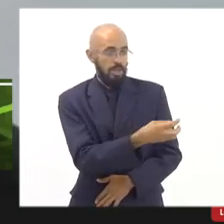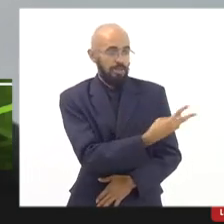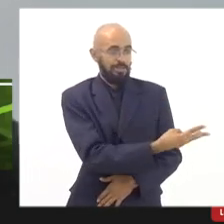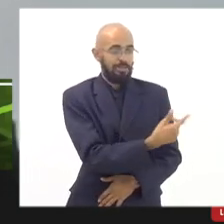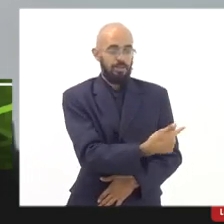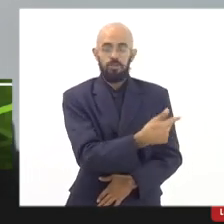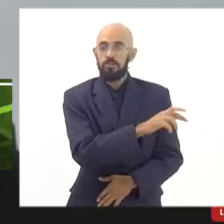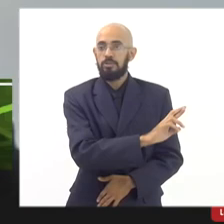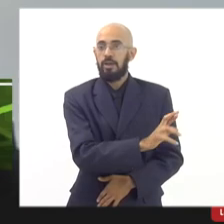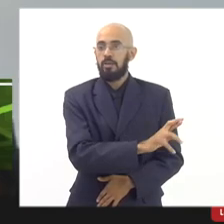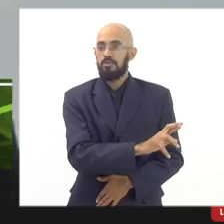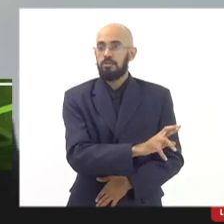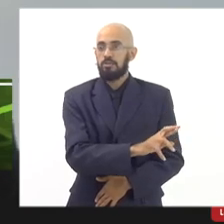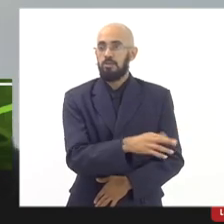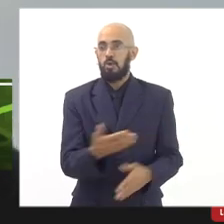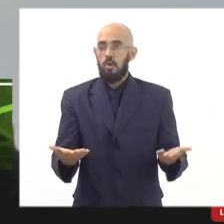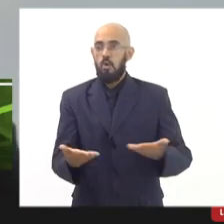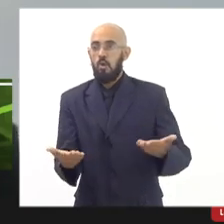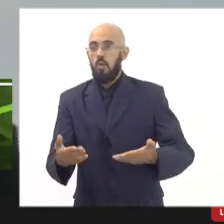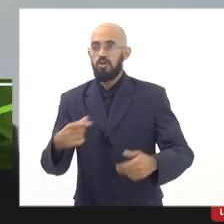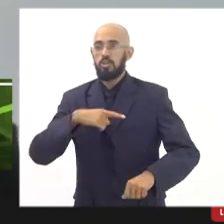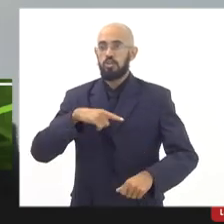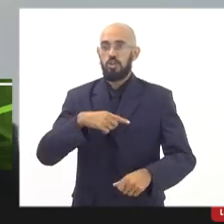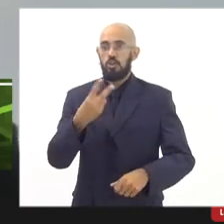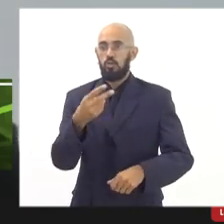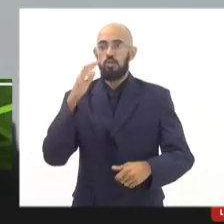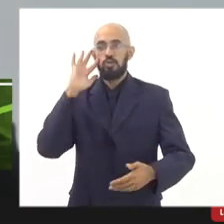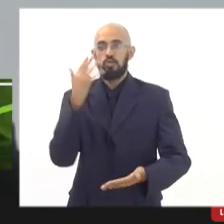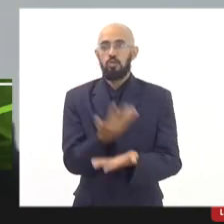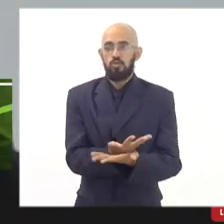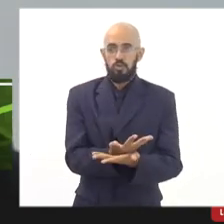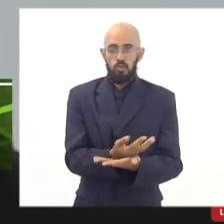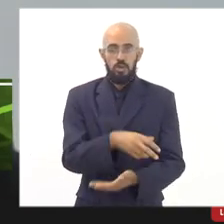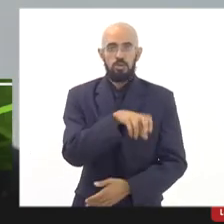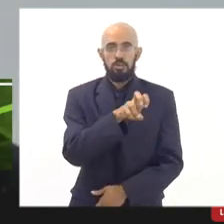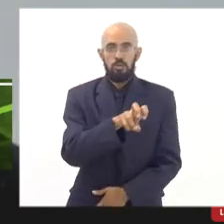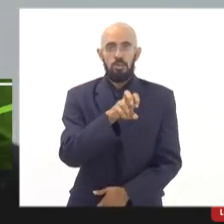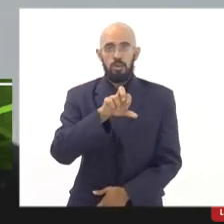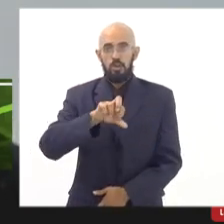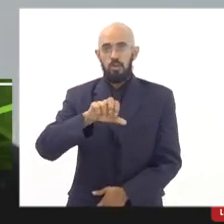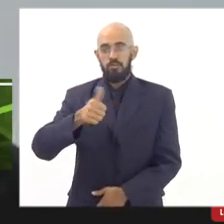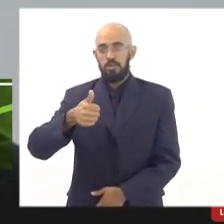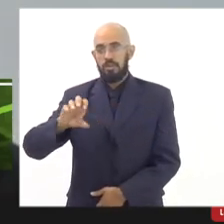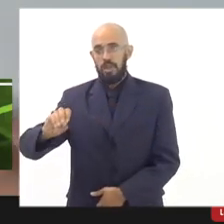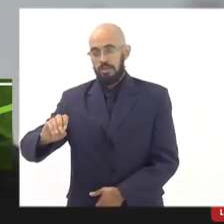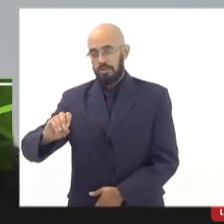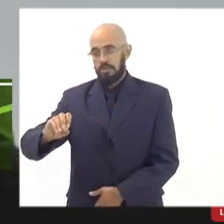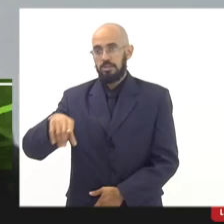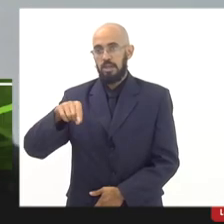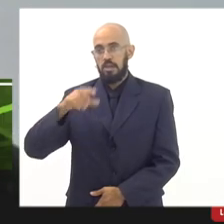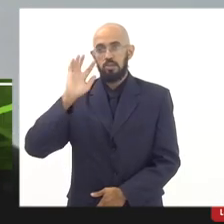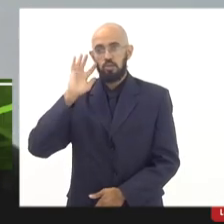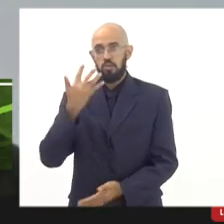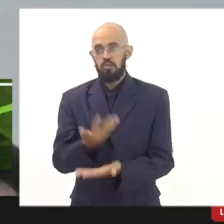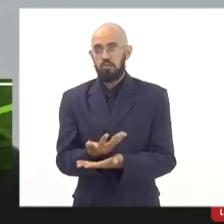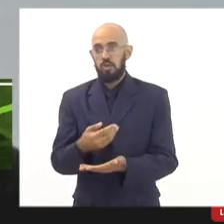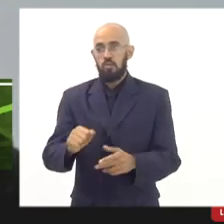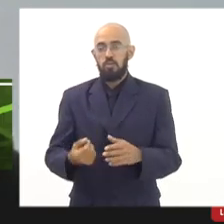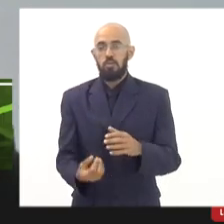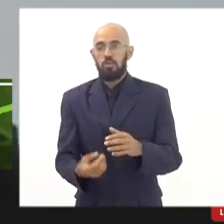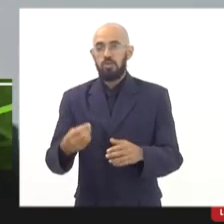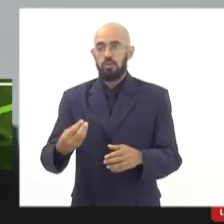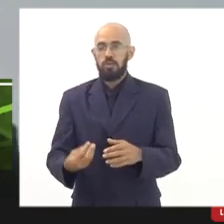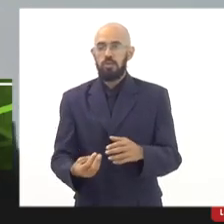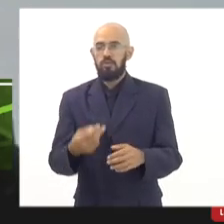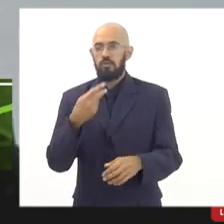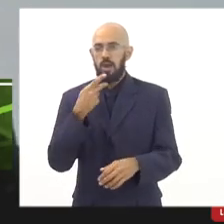,00. Hoje, nós trabalhamos com duas resoluções. A resolução 5910, que é a resolução que estipula per capita e os